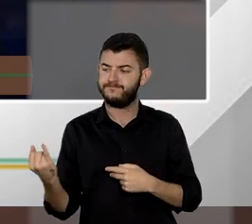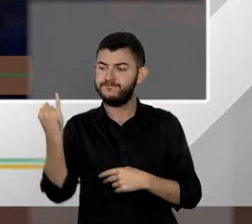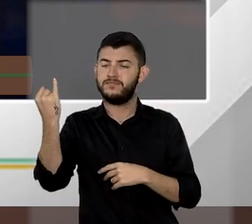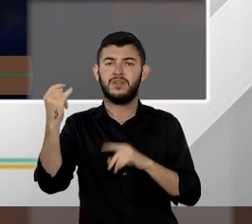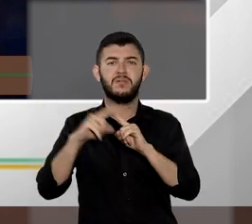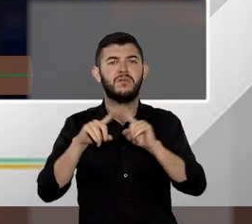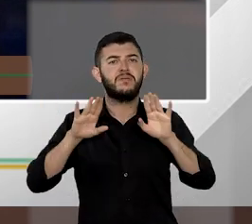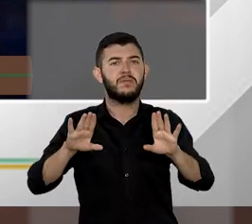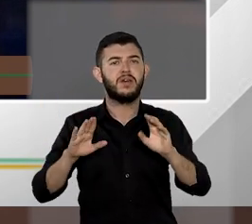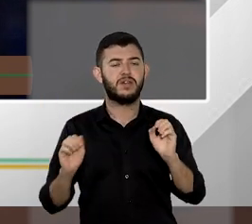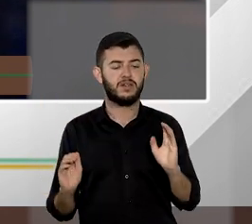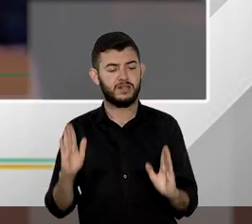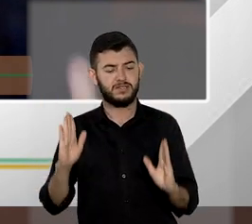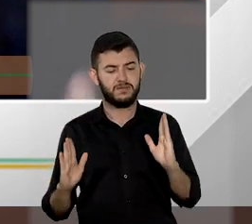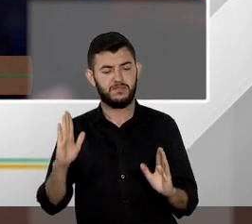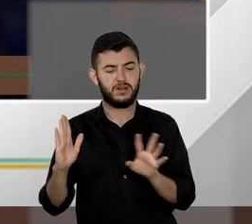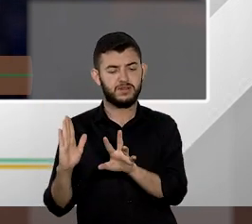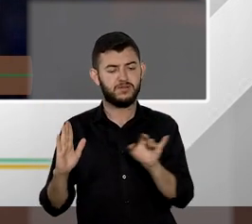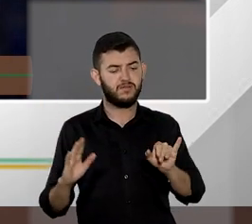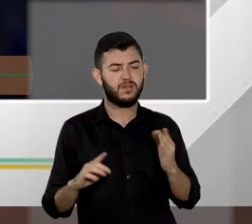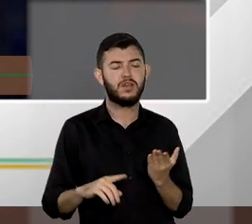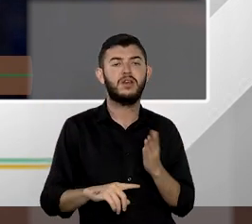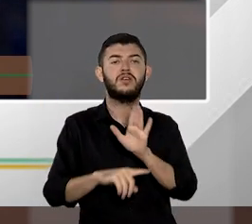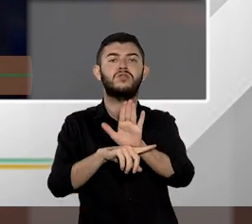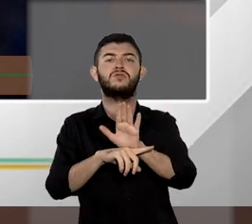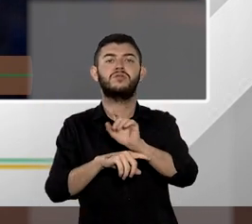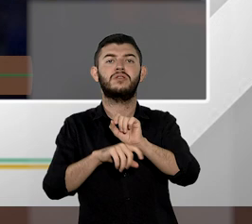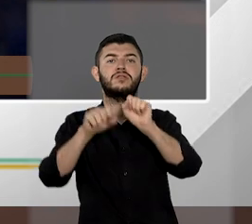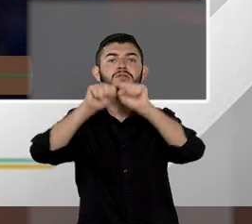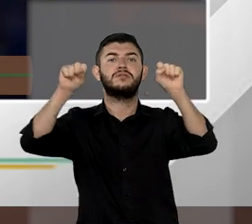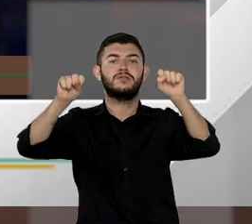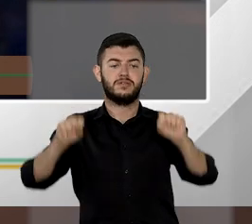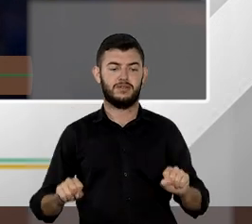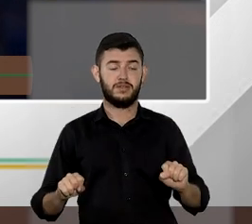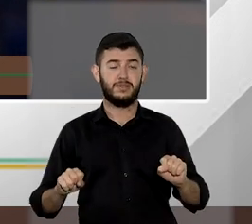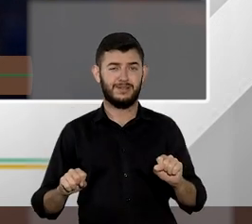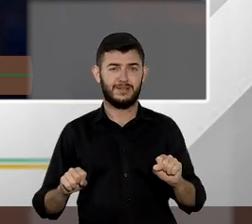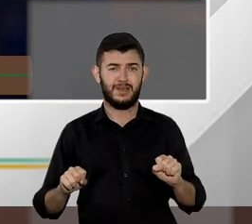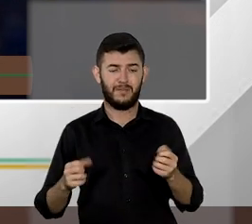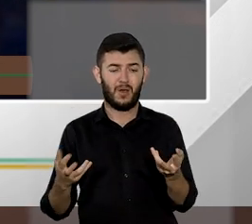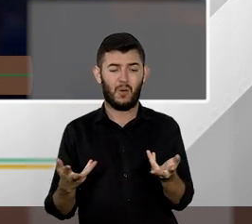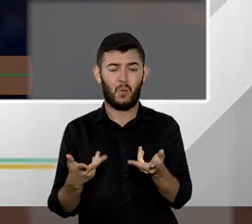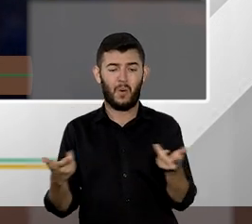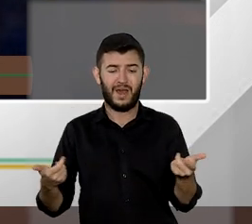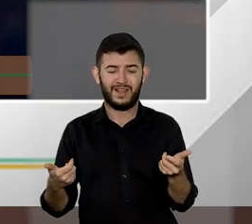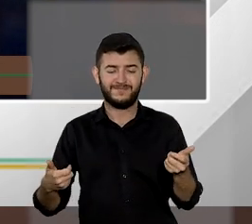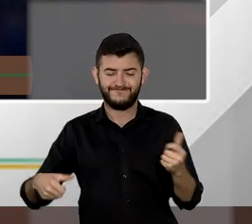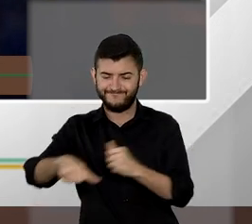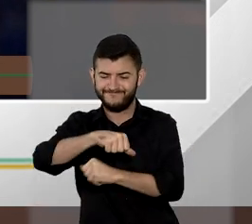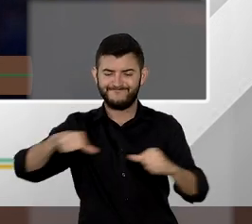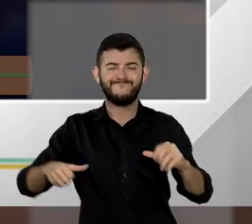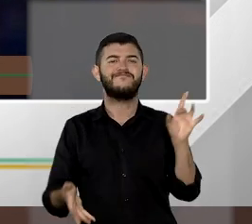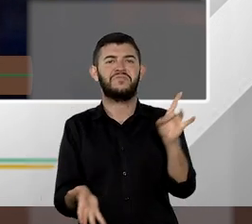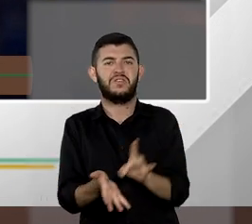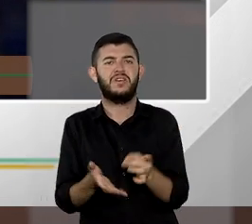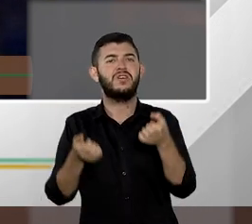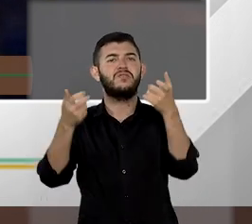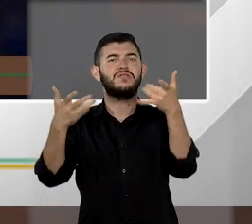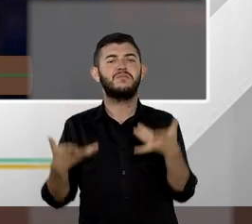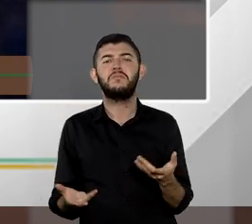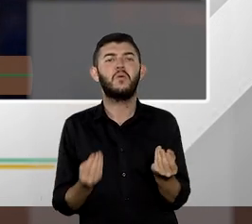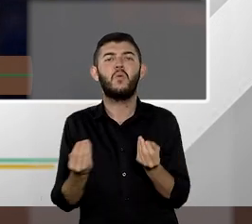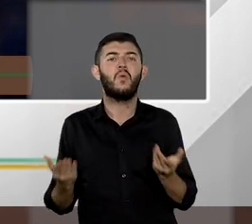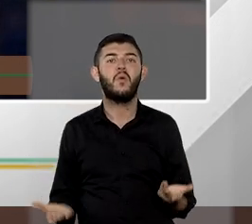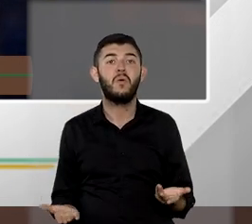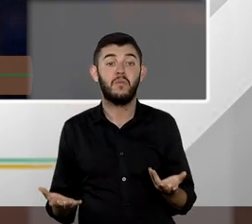no médio prazo requalificar o sistema e quando eu falo requalificar eu quero dizer mesmo nisso dar mais qualidade